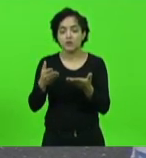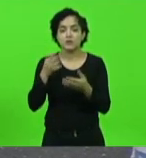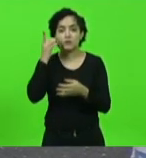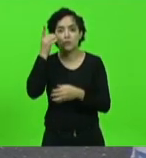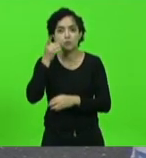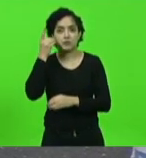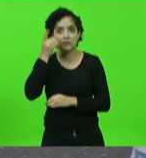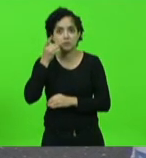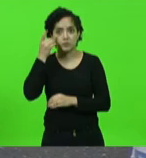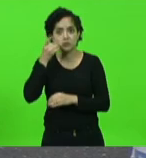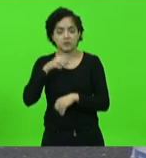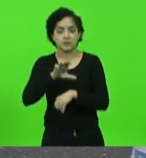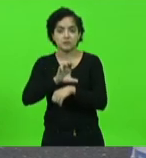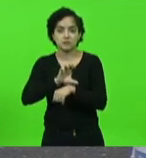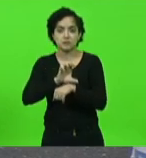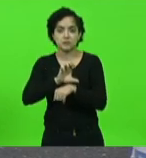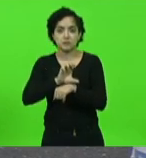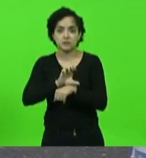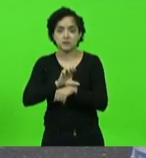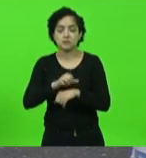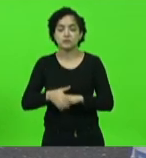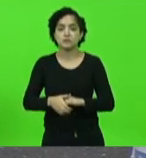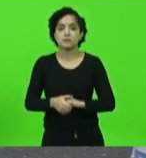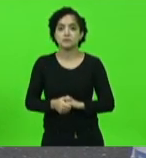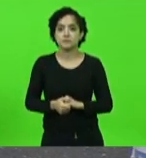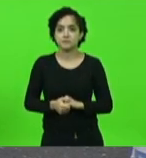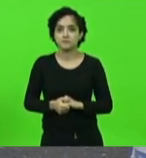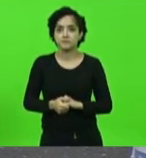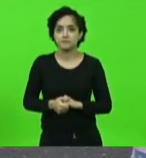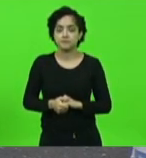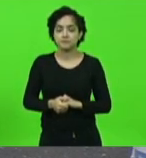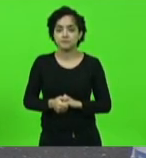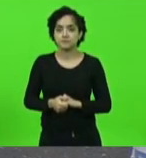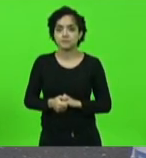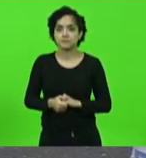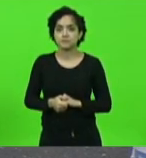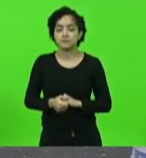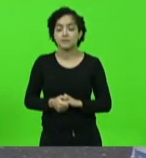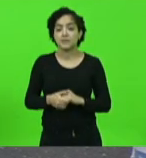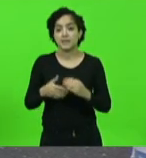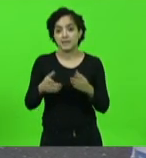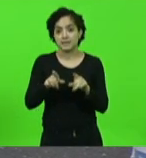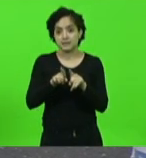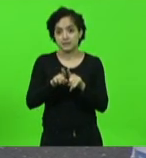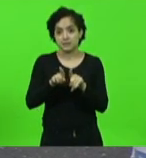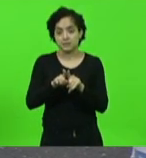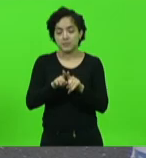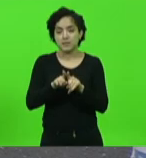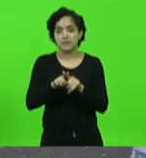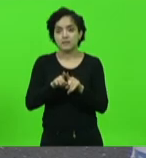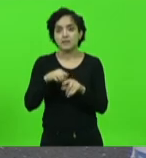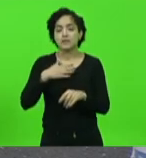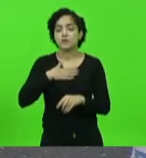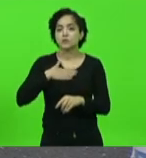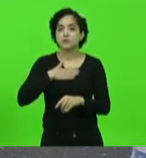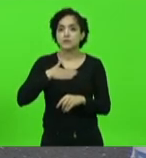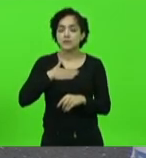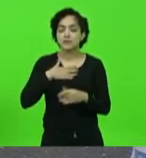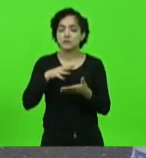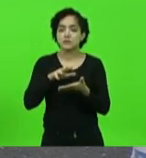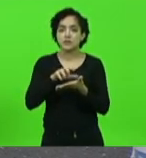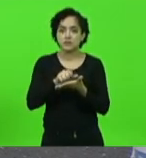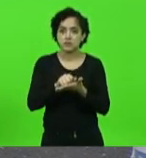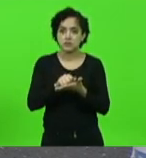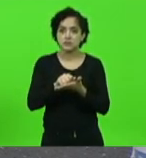que ocupa aqui na Assembleia Legislativa e também eu gostaria de registrar